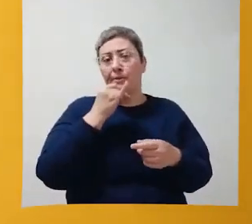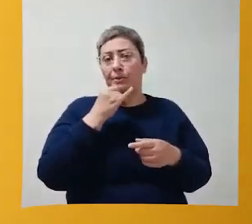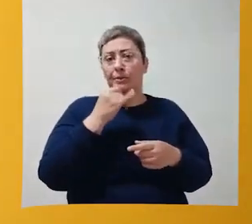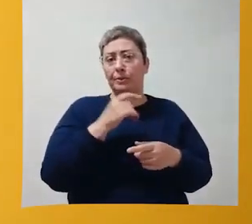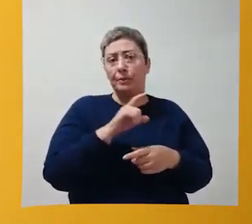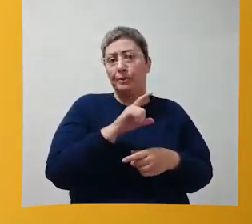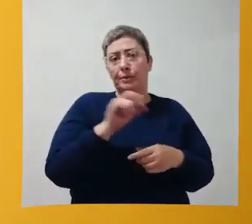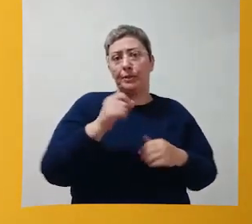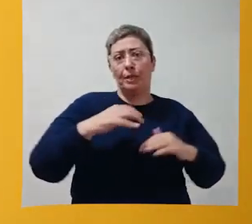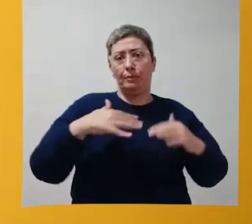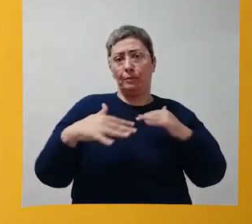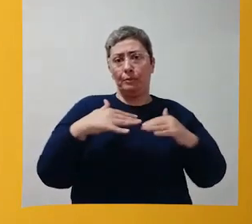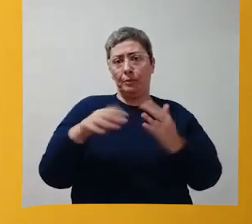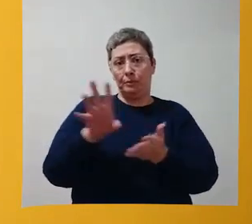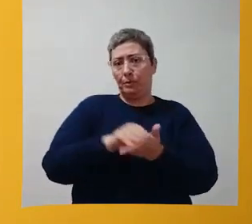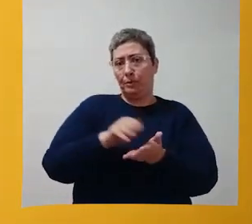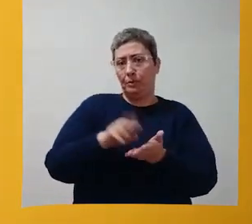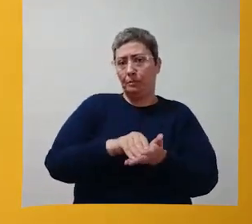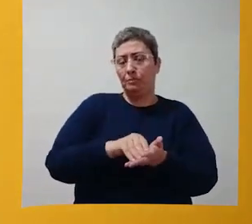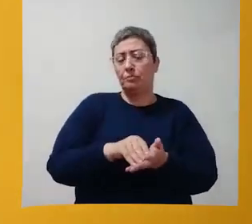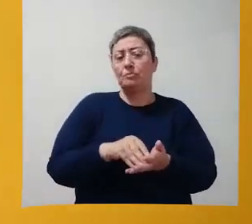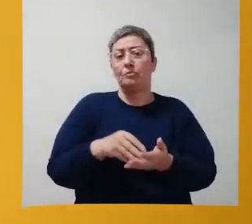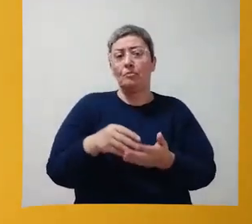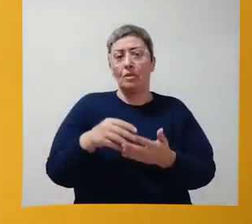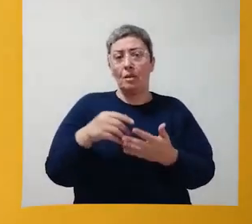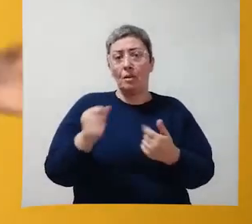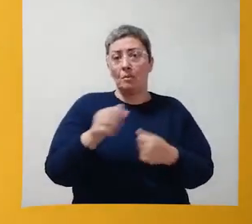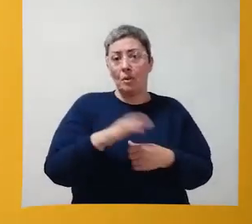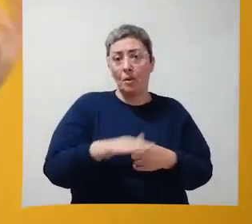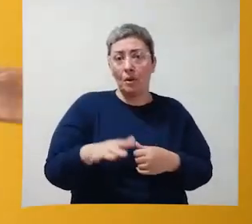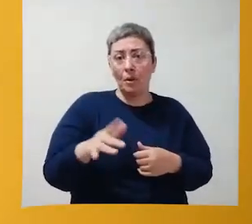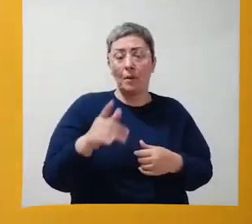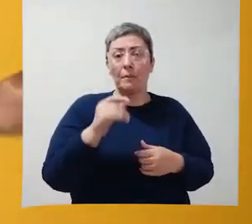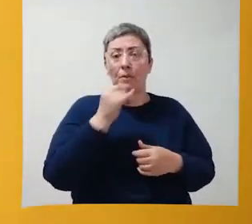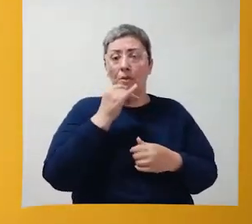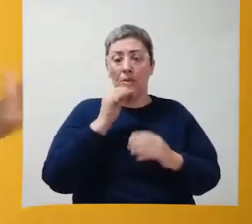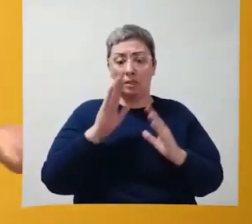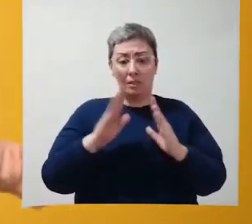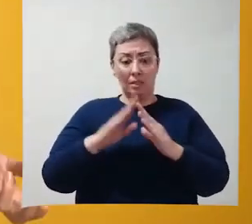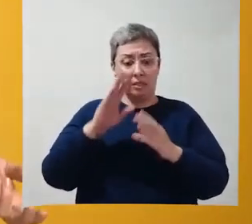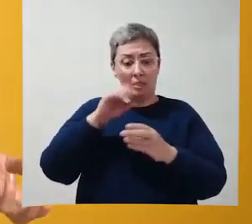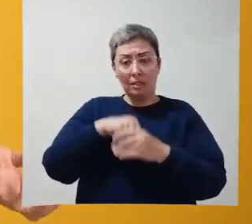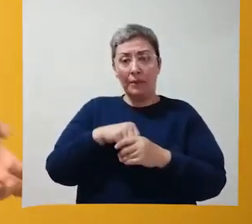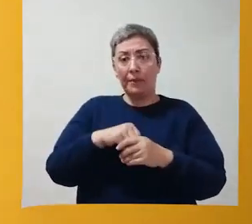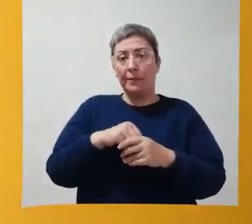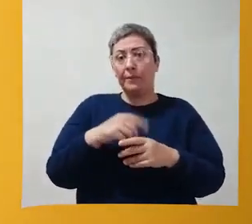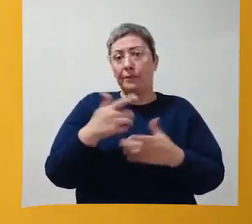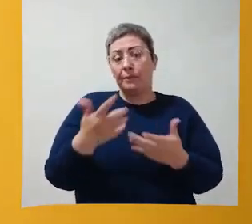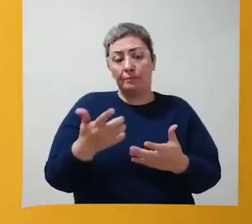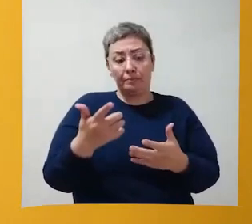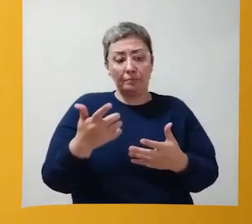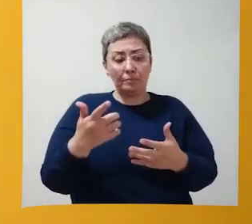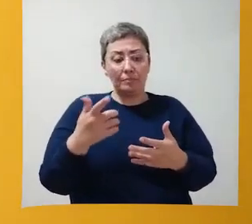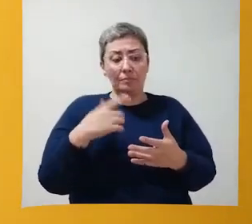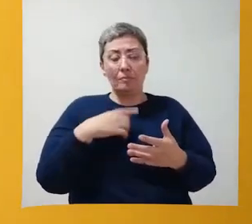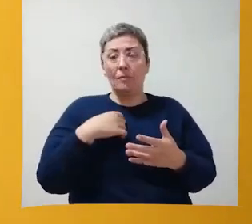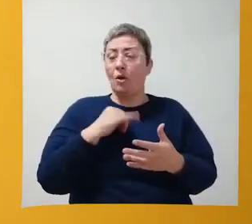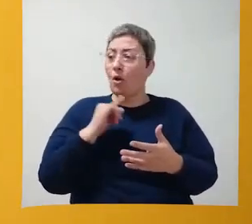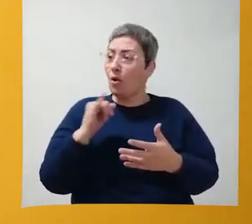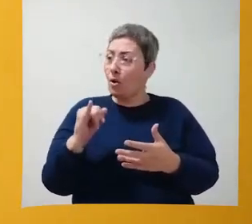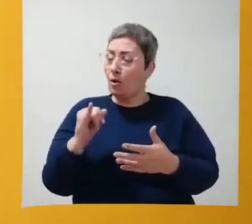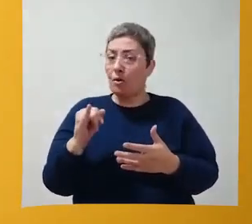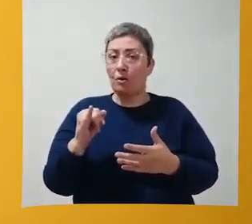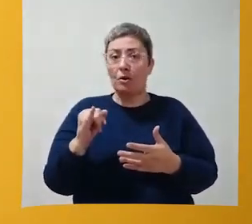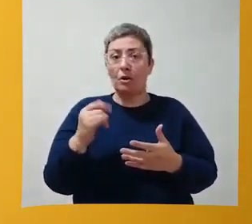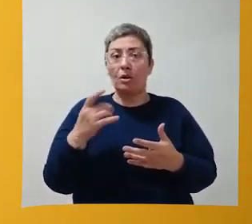movimentos aí de imitação. Estamos em casa com a criança, em algum momento eu olho